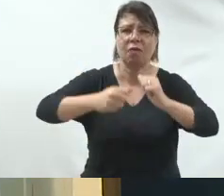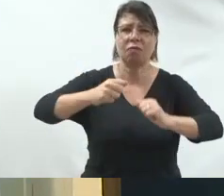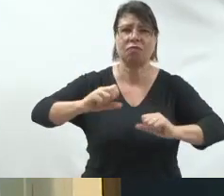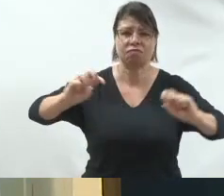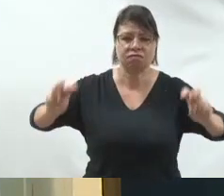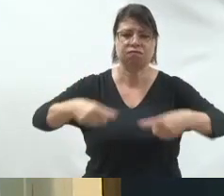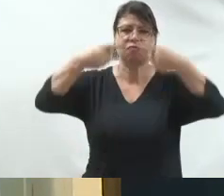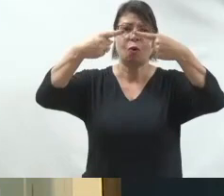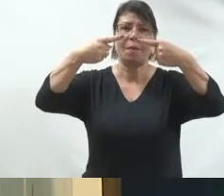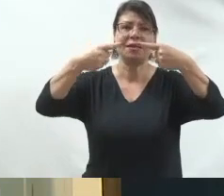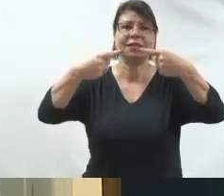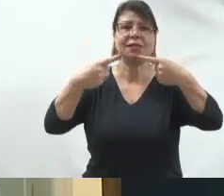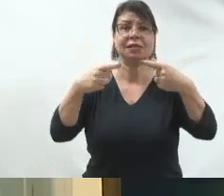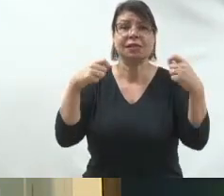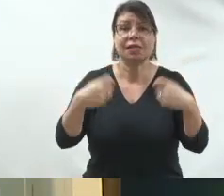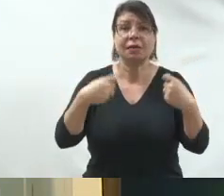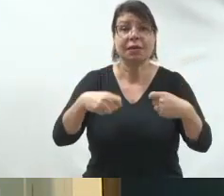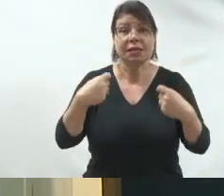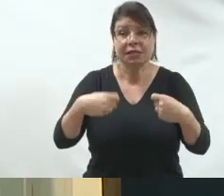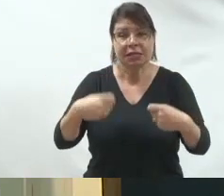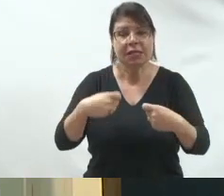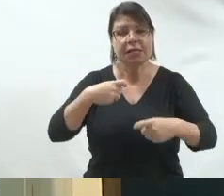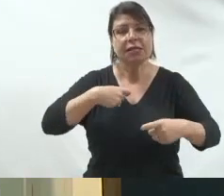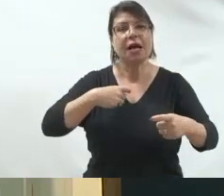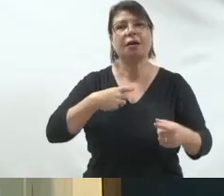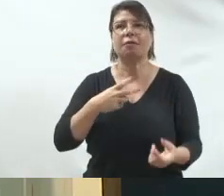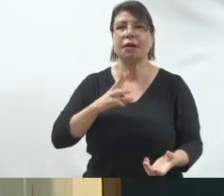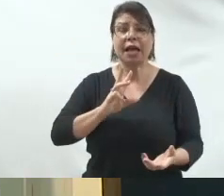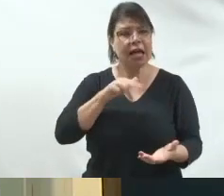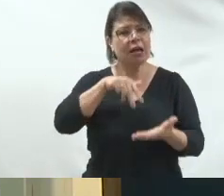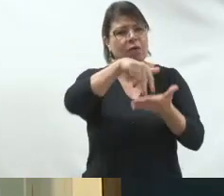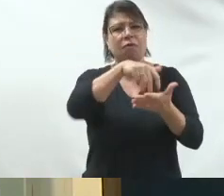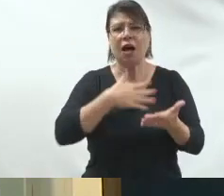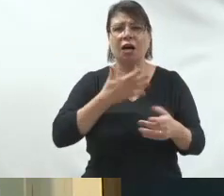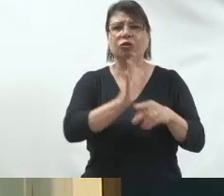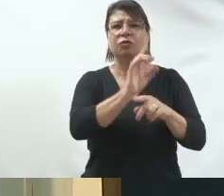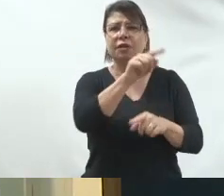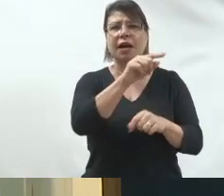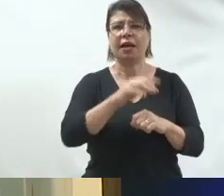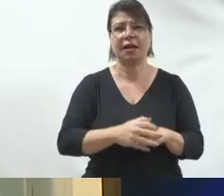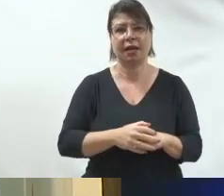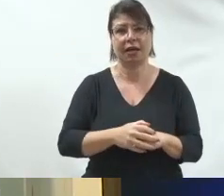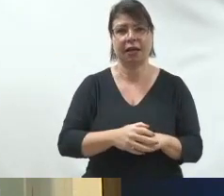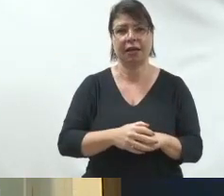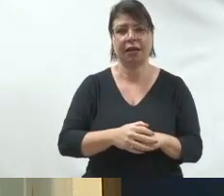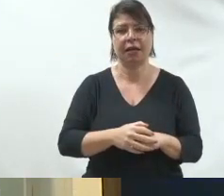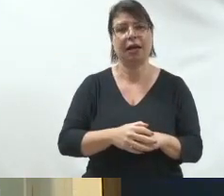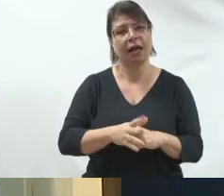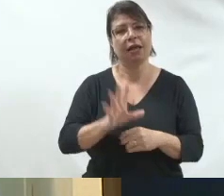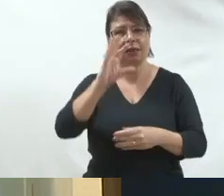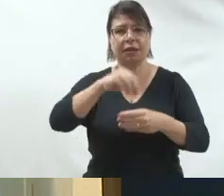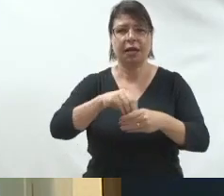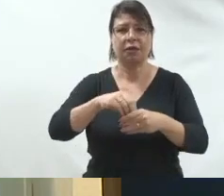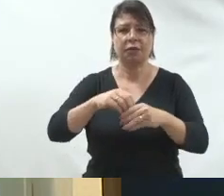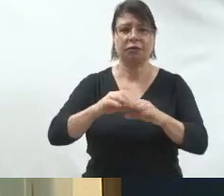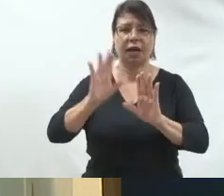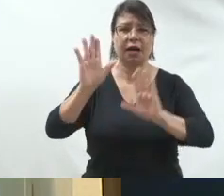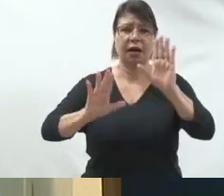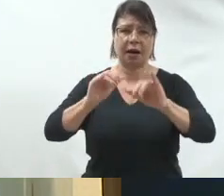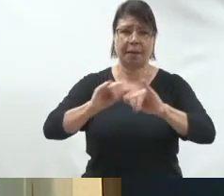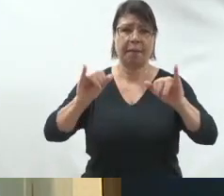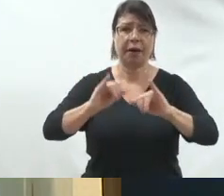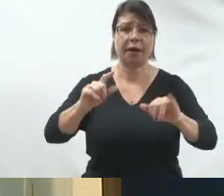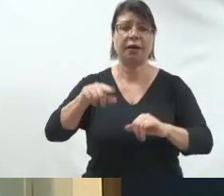eu quero estar na competição, eu quero ajudar, dizer que, olha, eu ajudei a eleger. Essa é a questão do voto útil, ela é importante dentro de uma campanha eleitoral. Então,